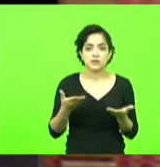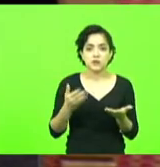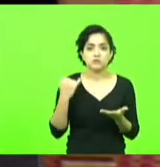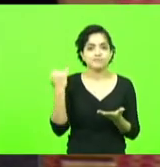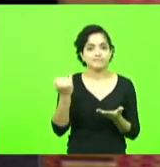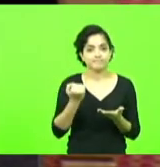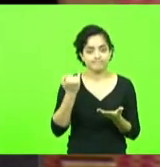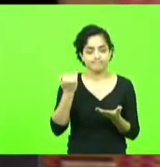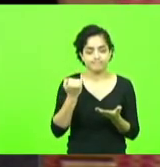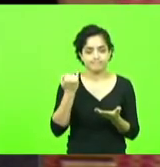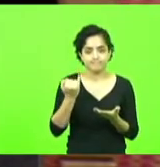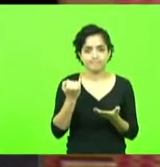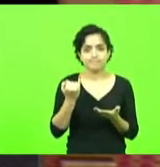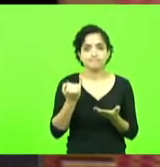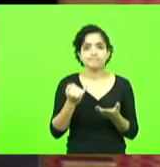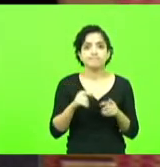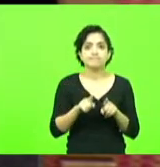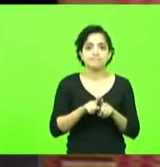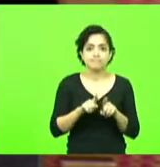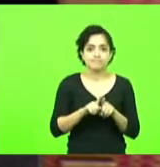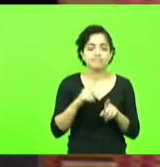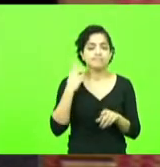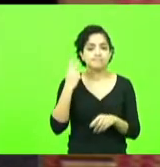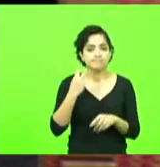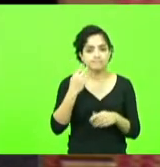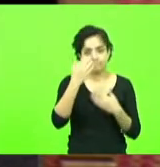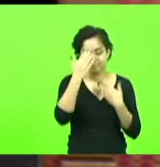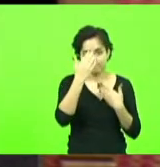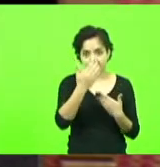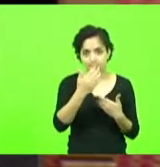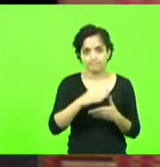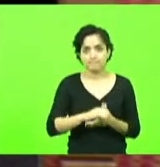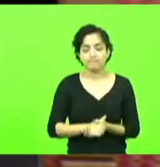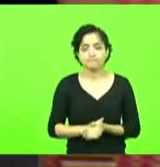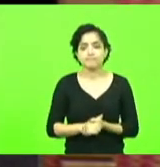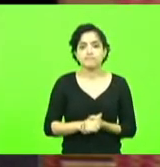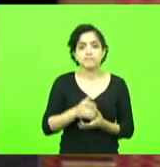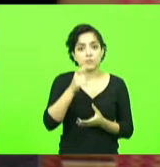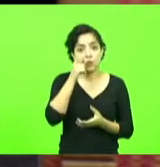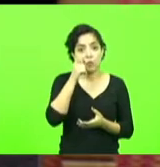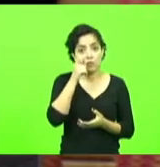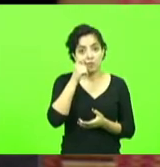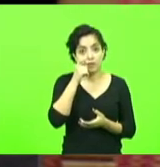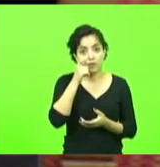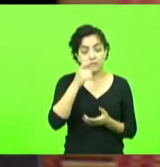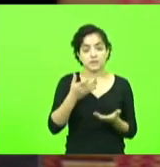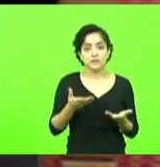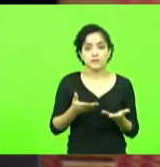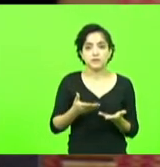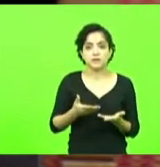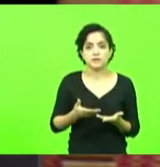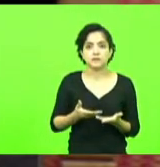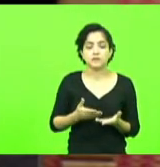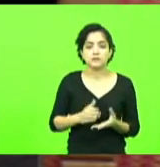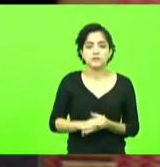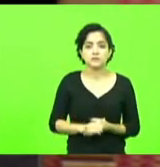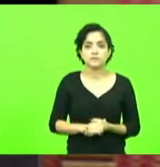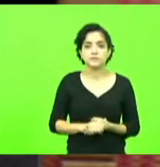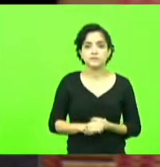e nossa vereadora obrigada por estarem acompanhando, dando oportunidade aos alunos.